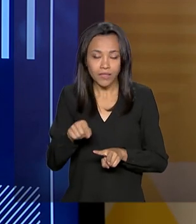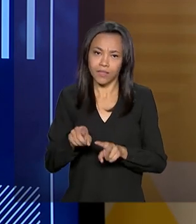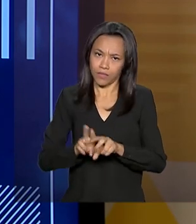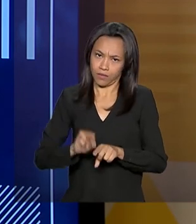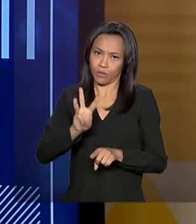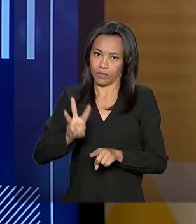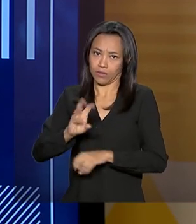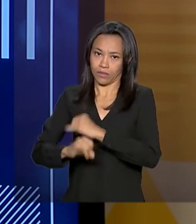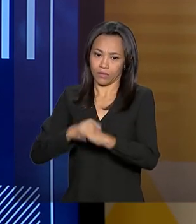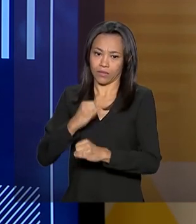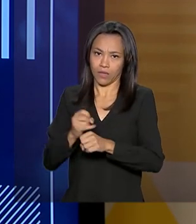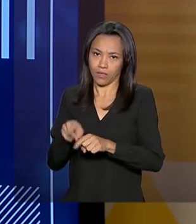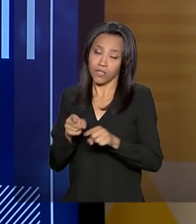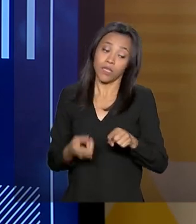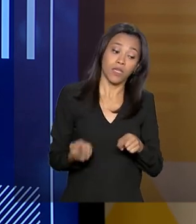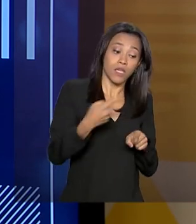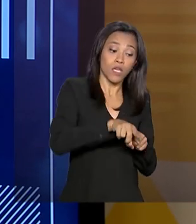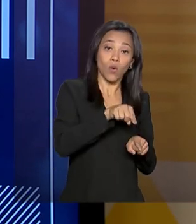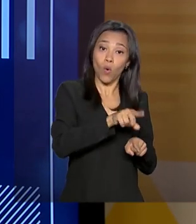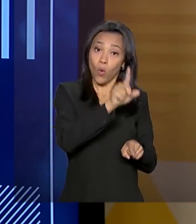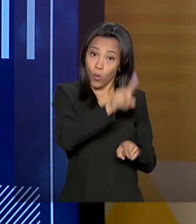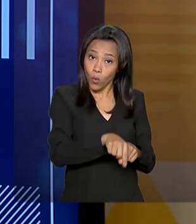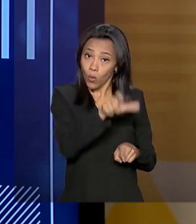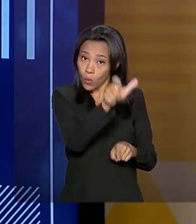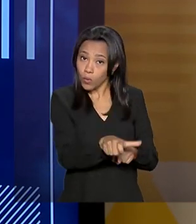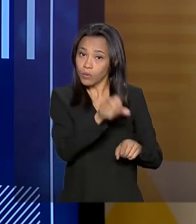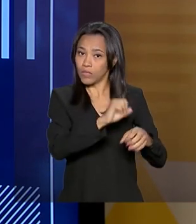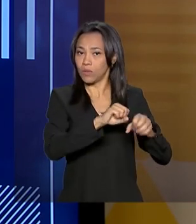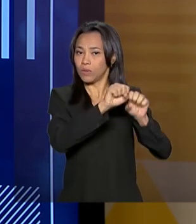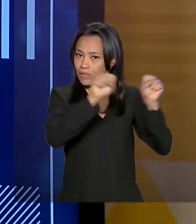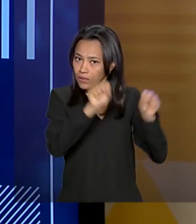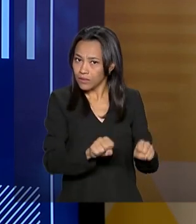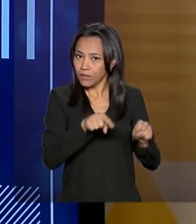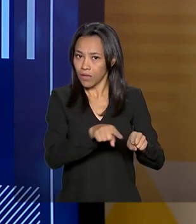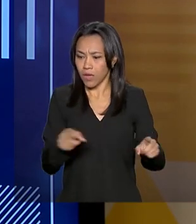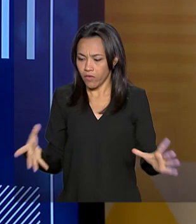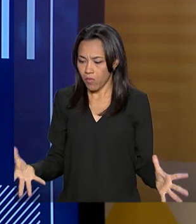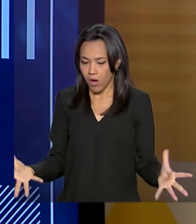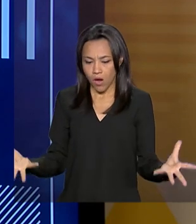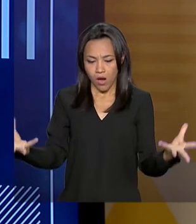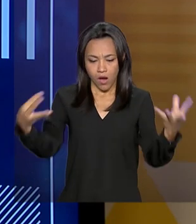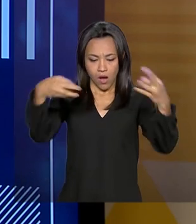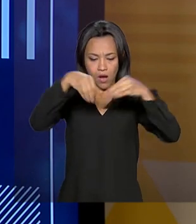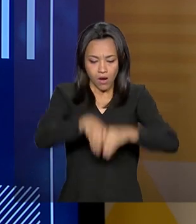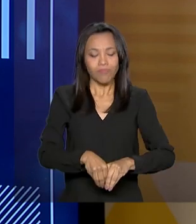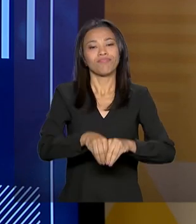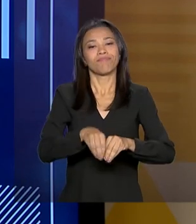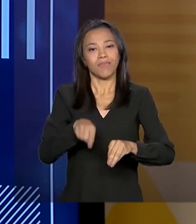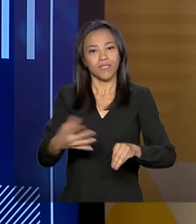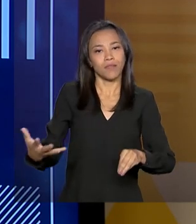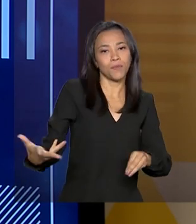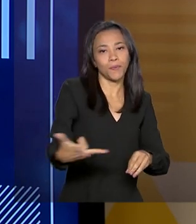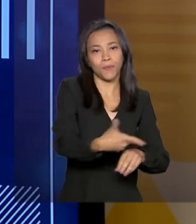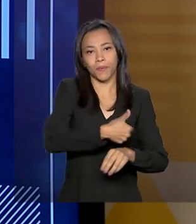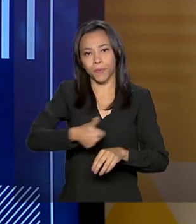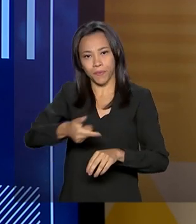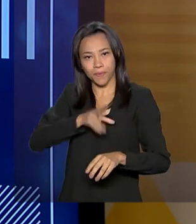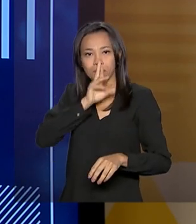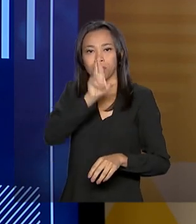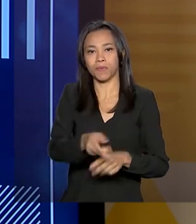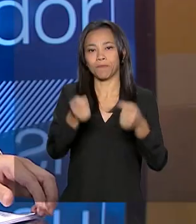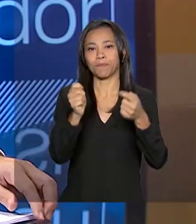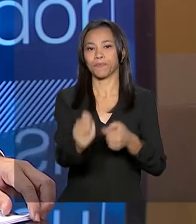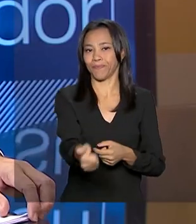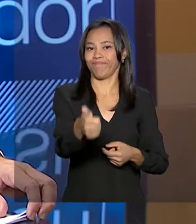.br e o SINDEC. E nós vamos integrá-los de forma a entregar um serviço melhor e mais eficiente para o consumidor.